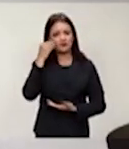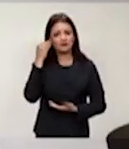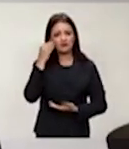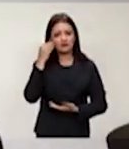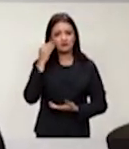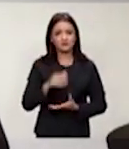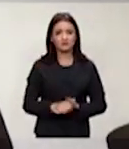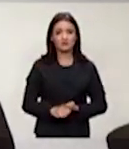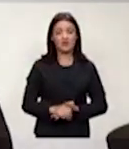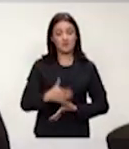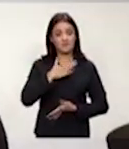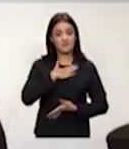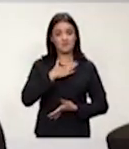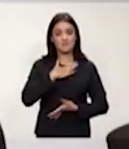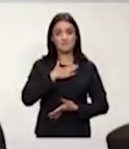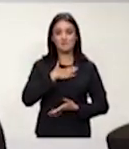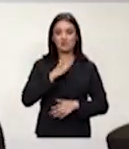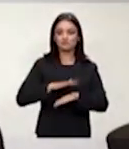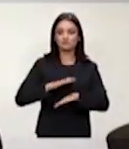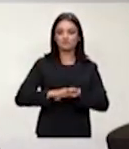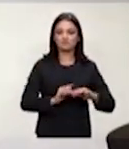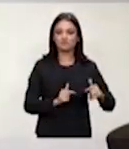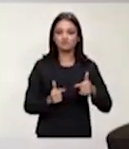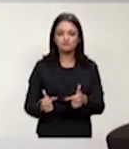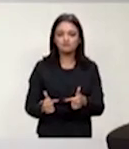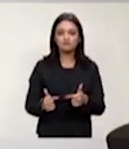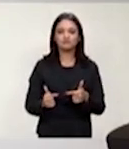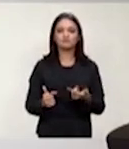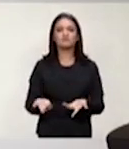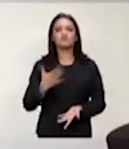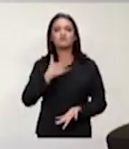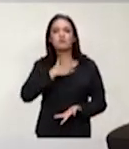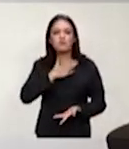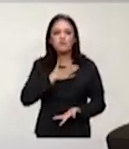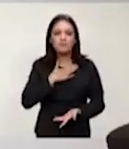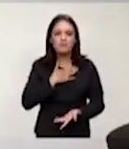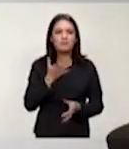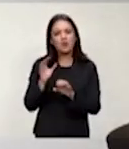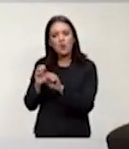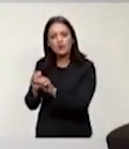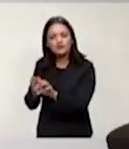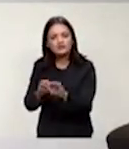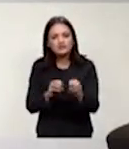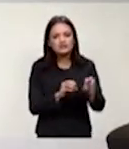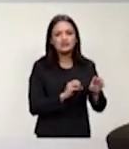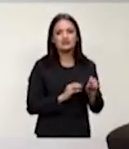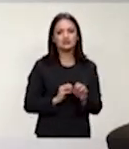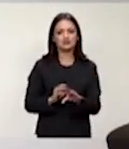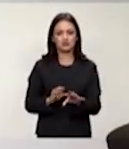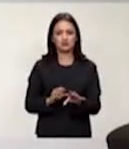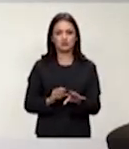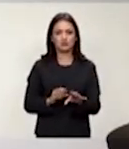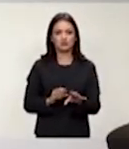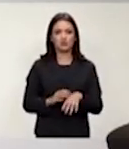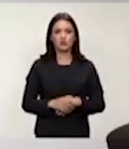As minhas ações, as minhas orientações aos meus orientantes, as minhas presenças nas